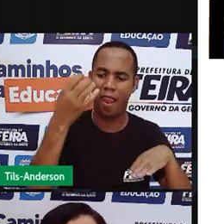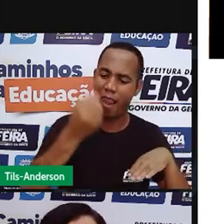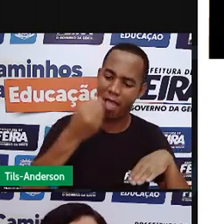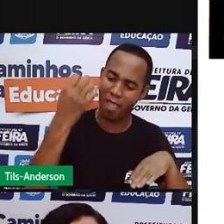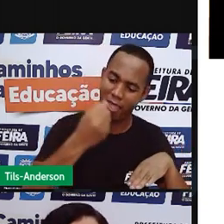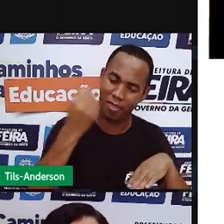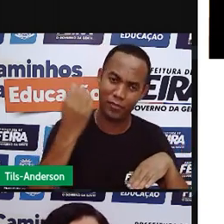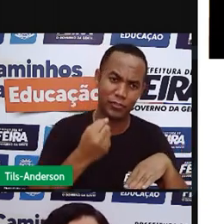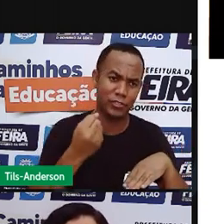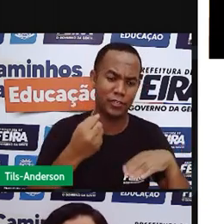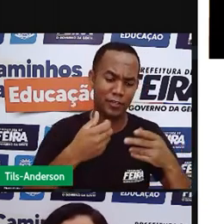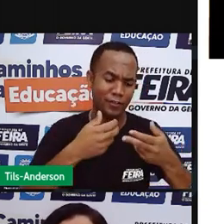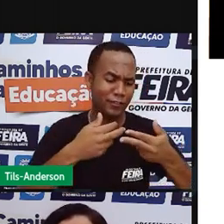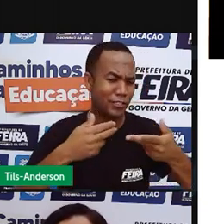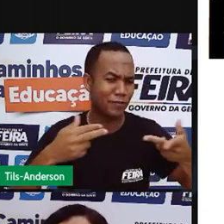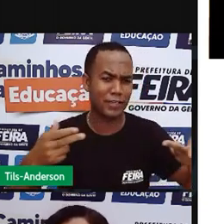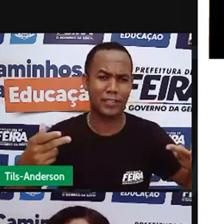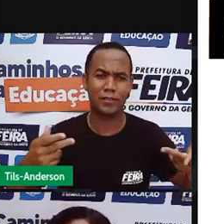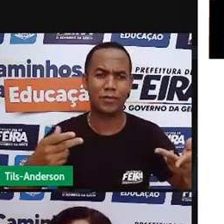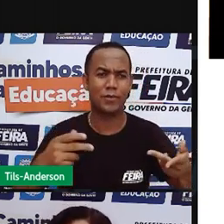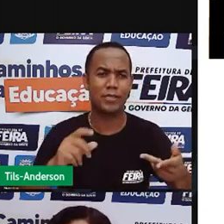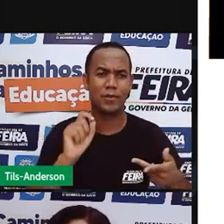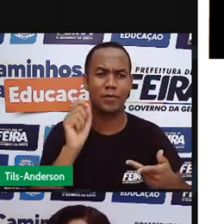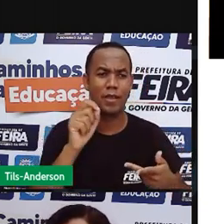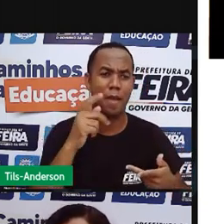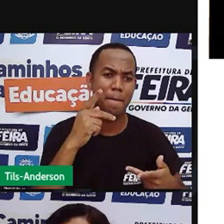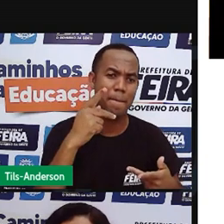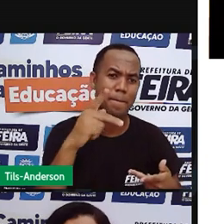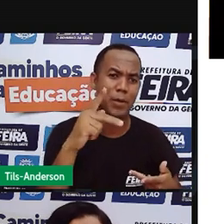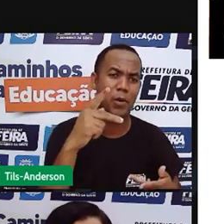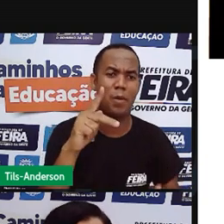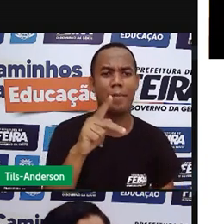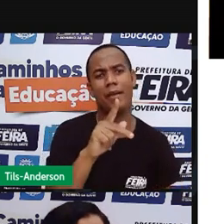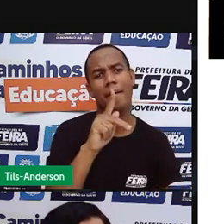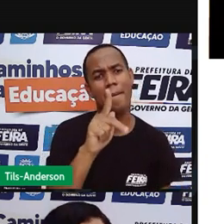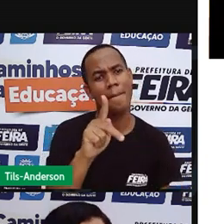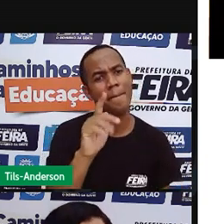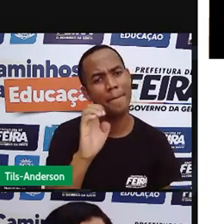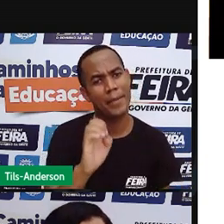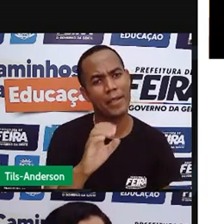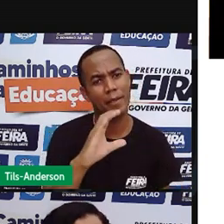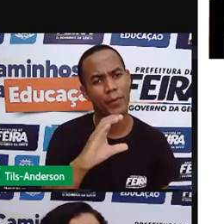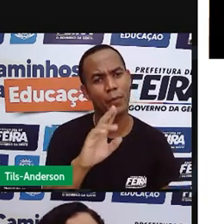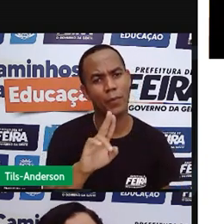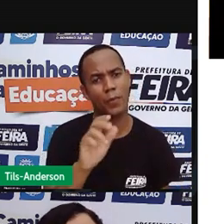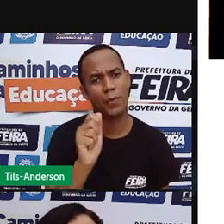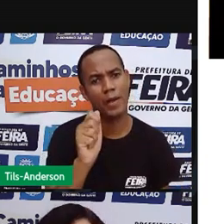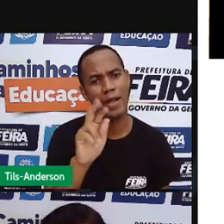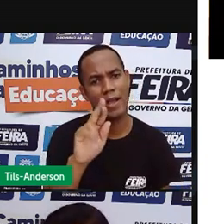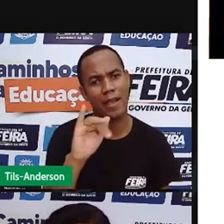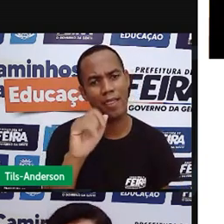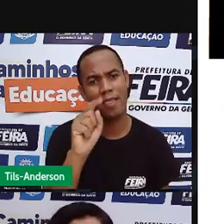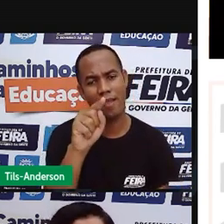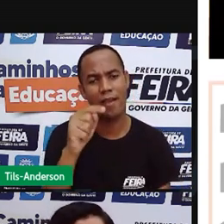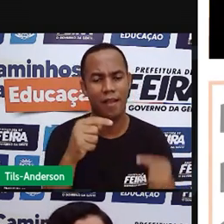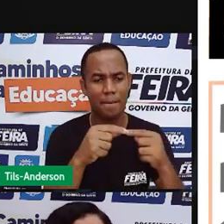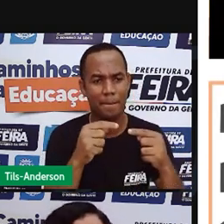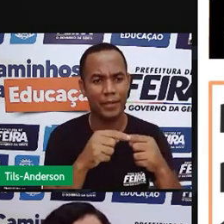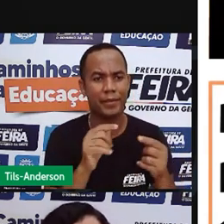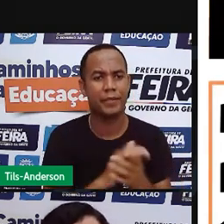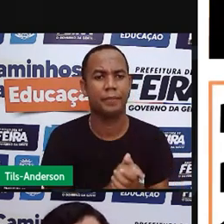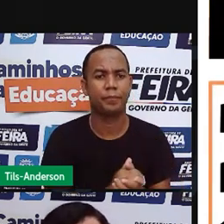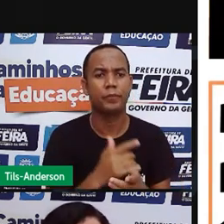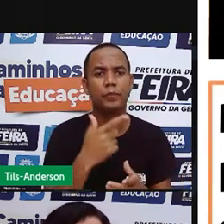muitas coisas são retiradas da pecuária, que é uma atividade do campo e levada para